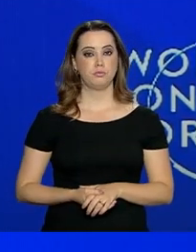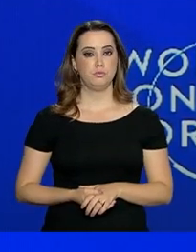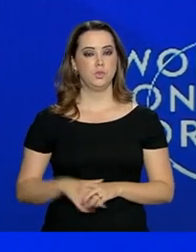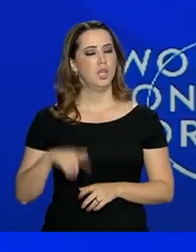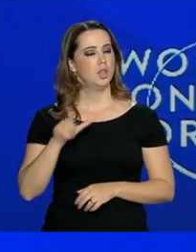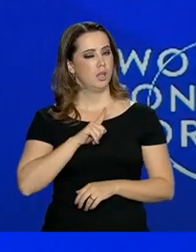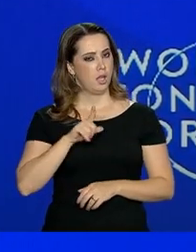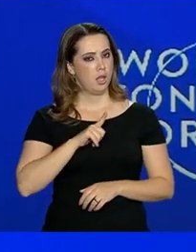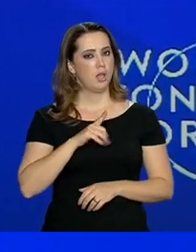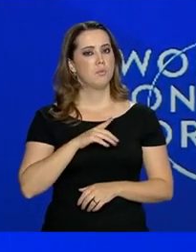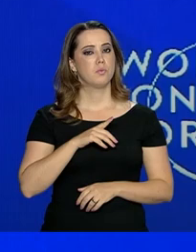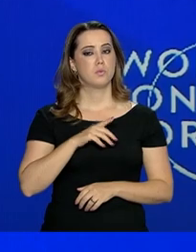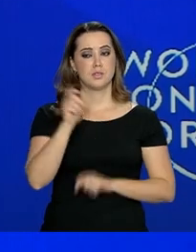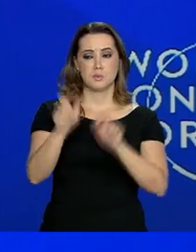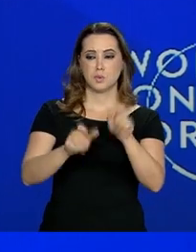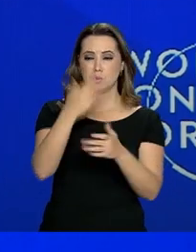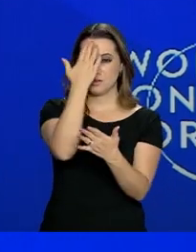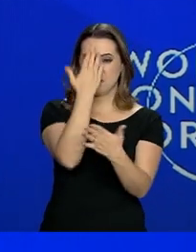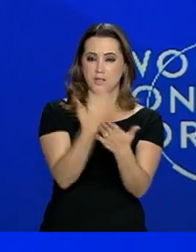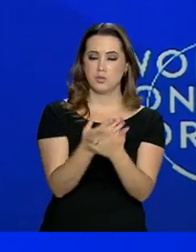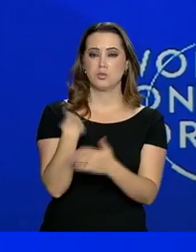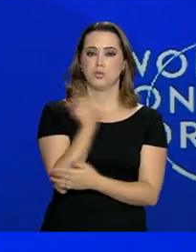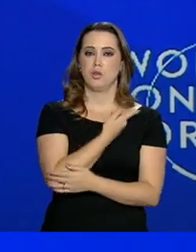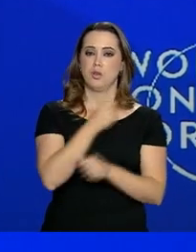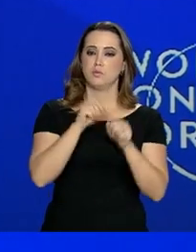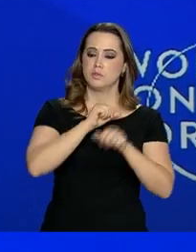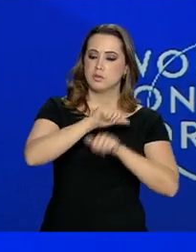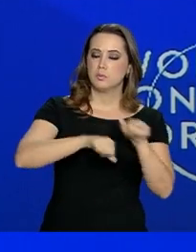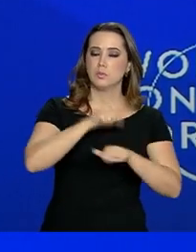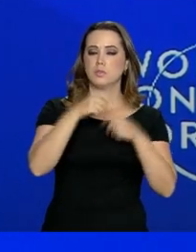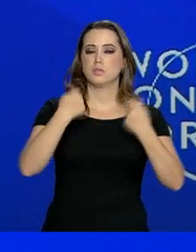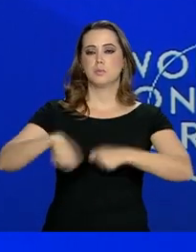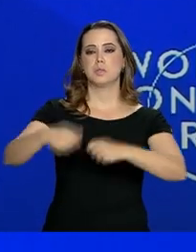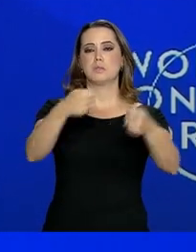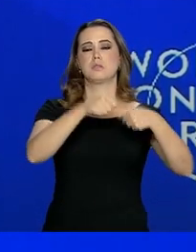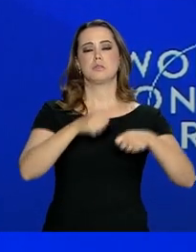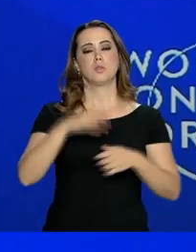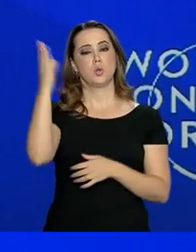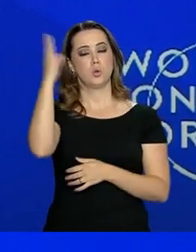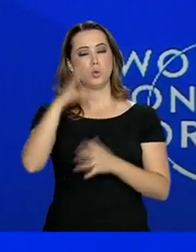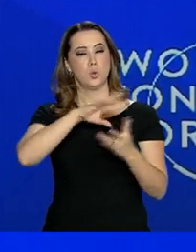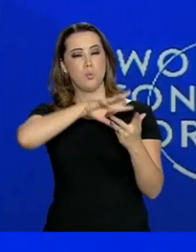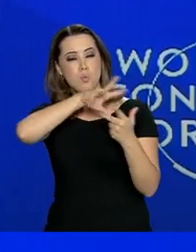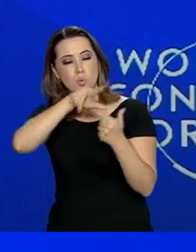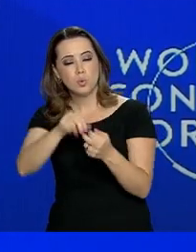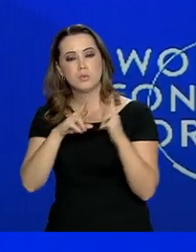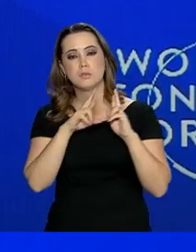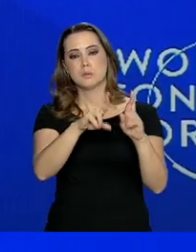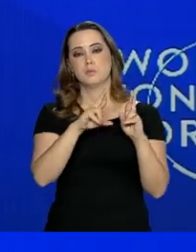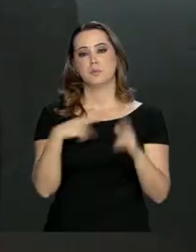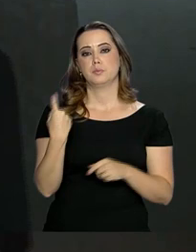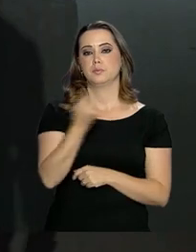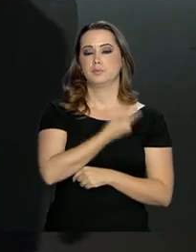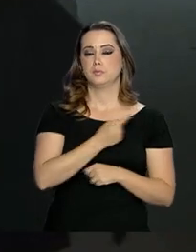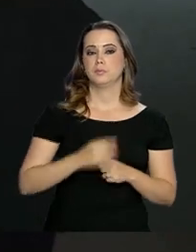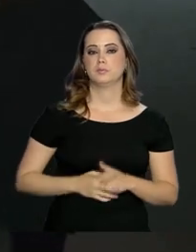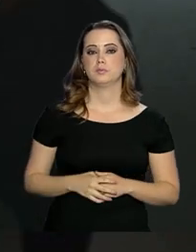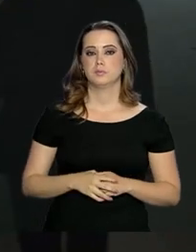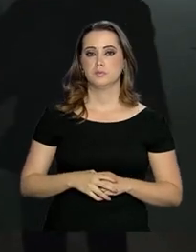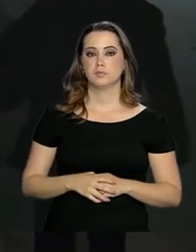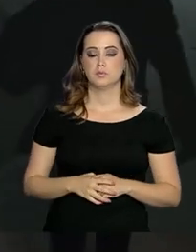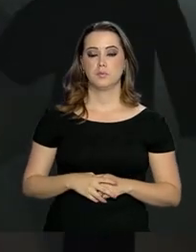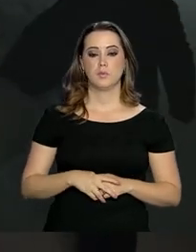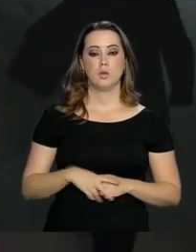Gozamos de credibilidade para fazer as reformas que precisamos e que o mundo espera de todos nós. O presidente